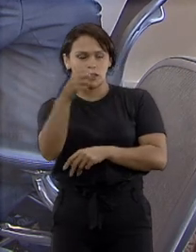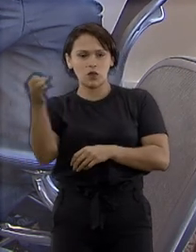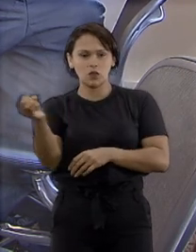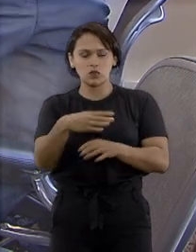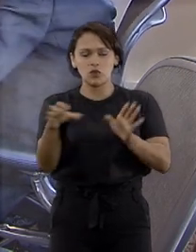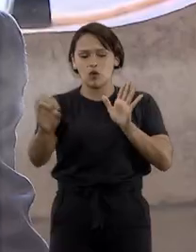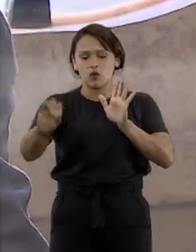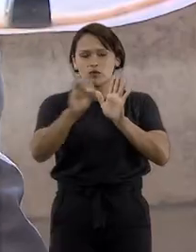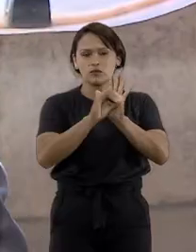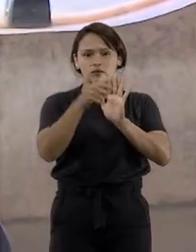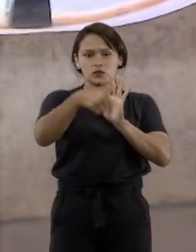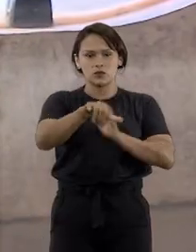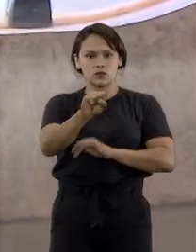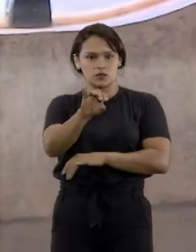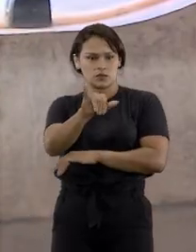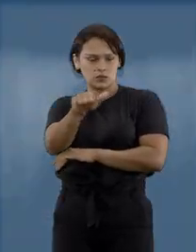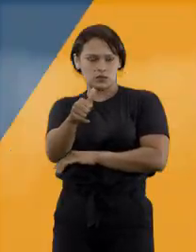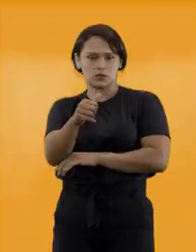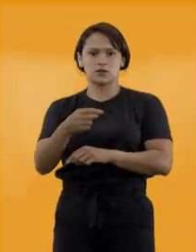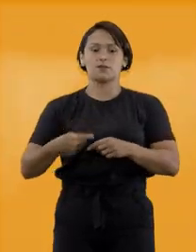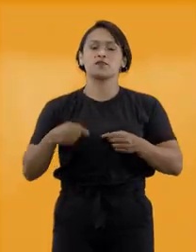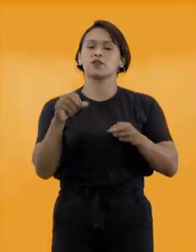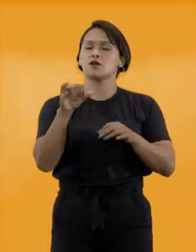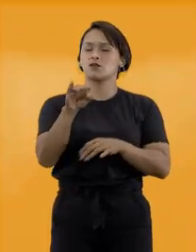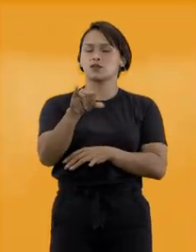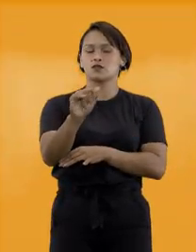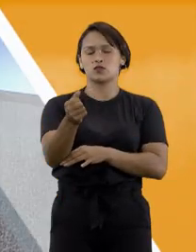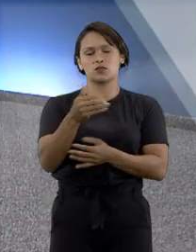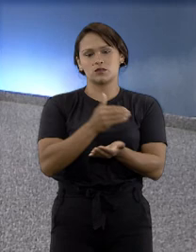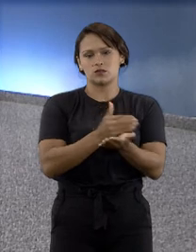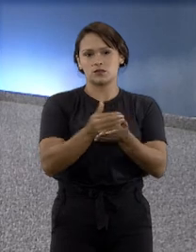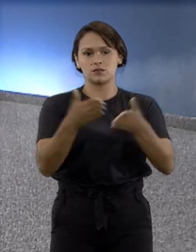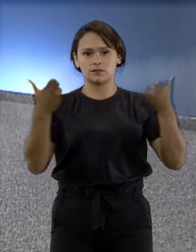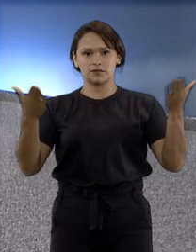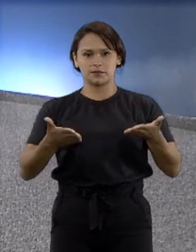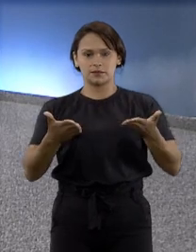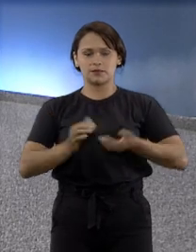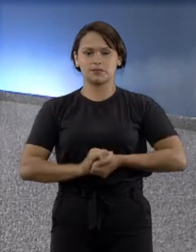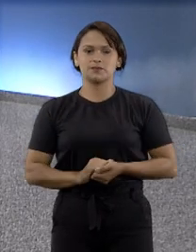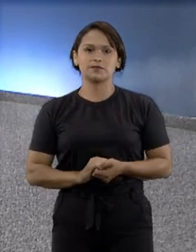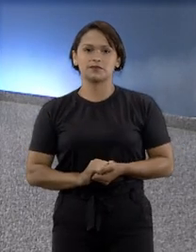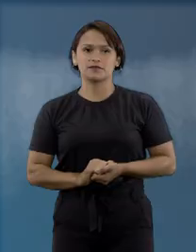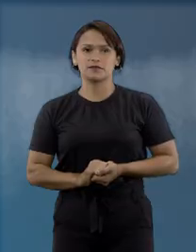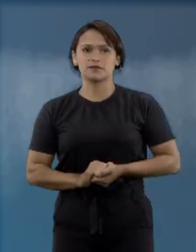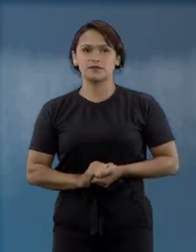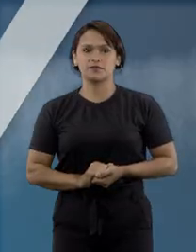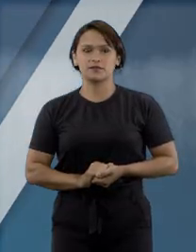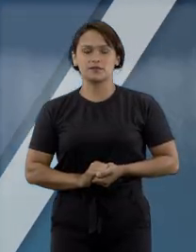é o novo ouvidor do Tribunal da Cidadania. O STJ Notícias começa agora.